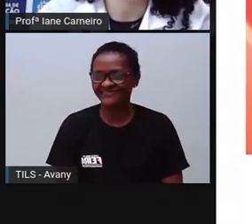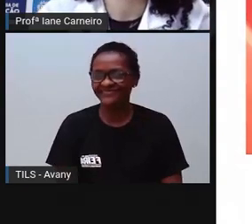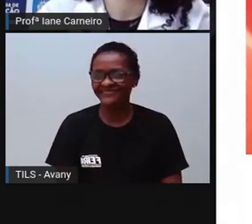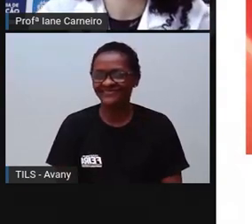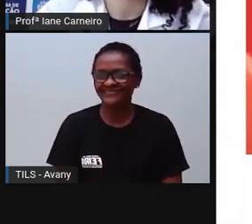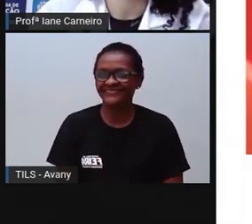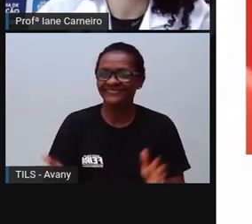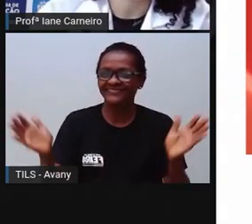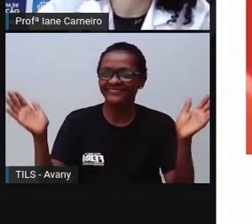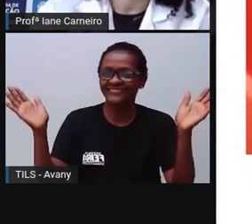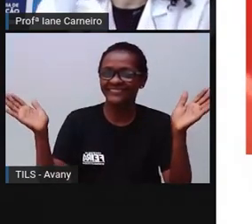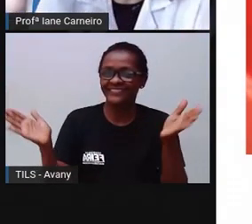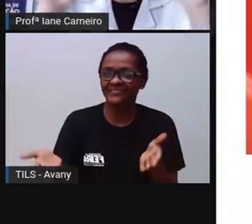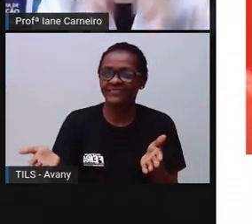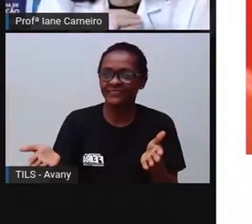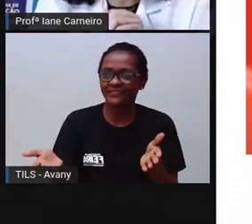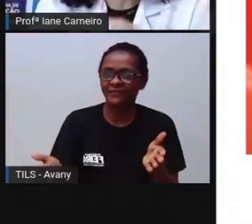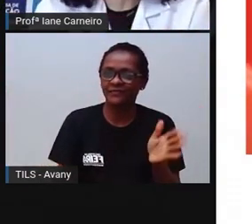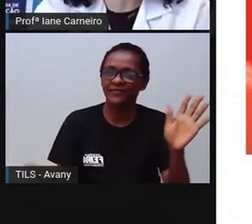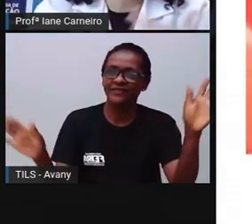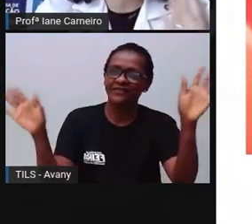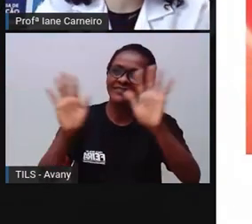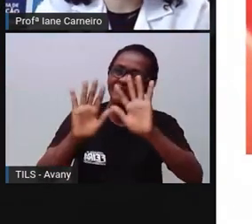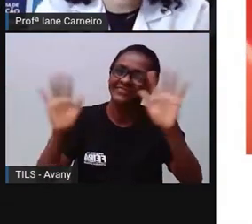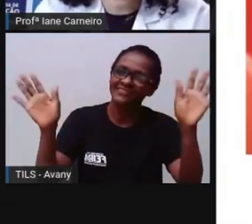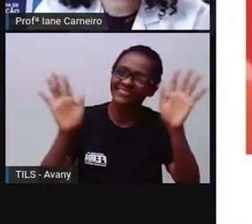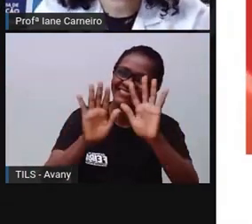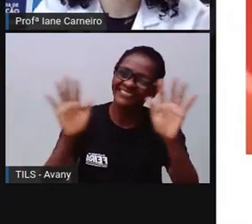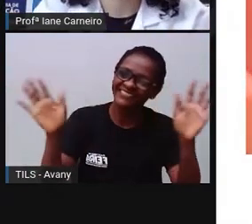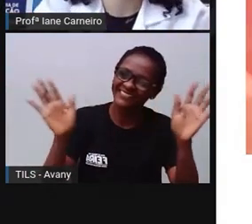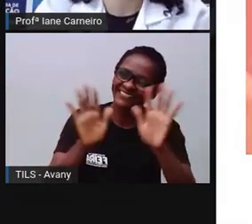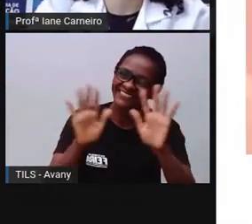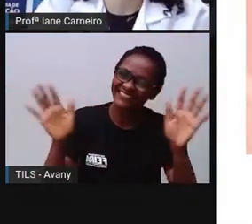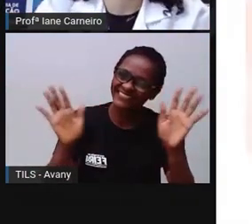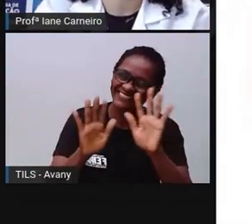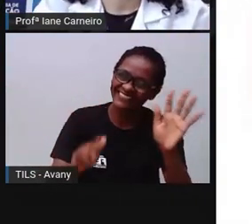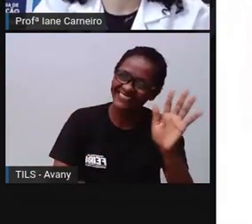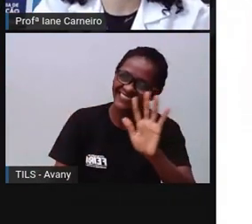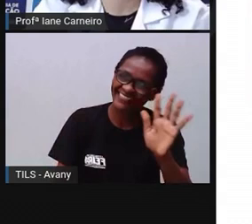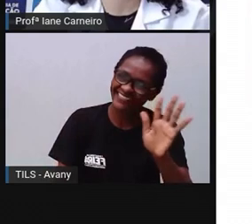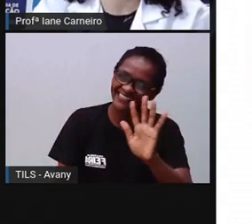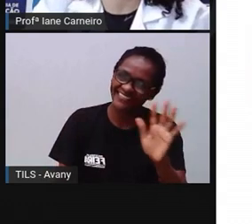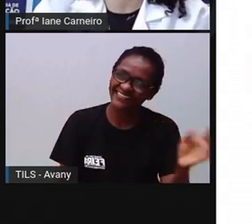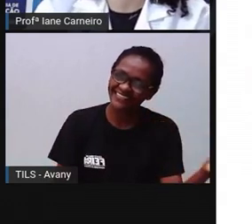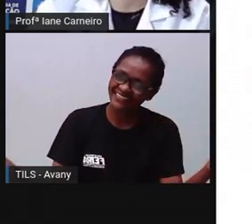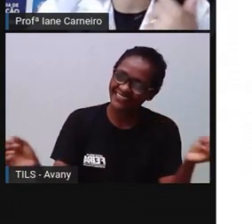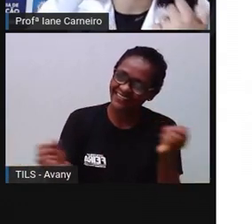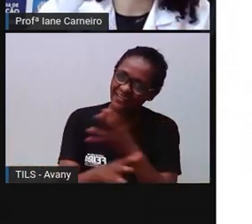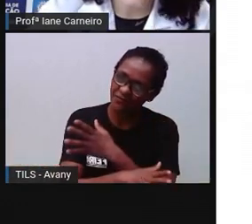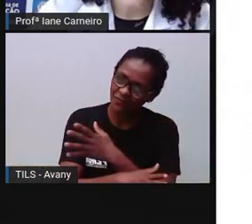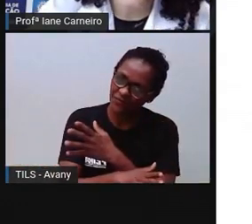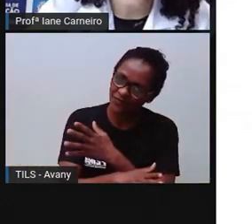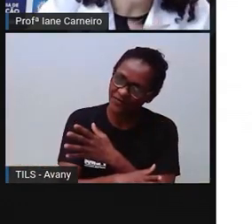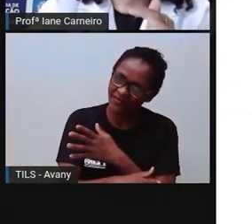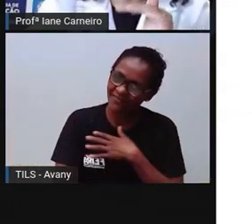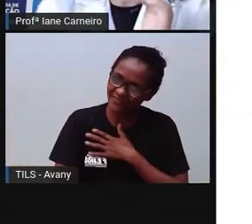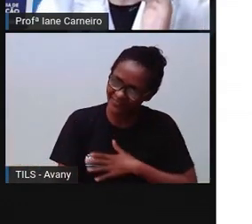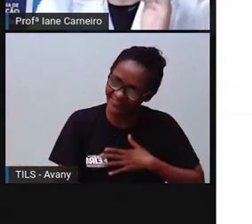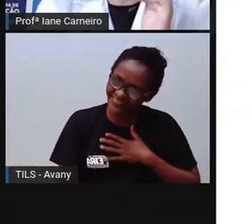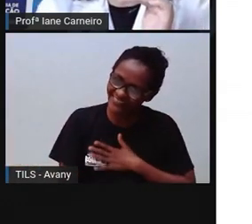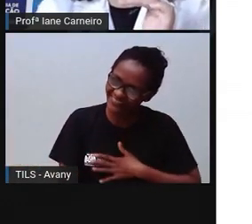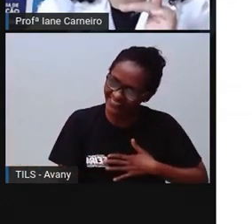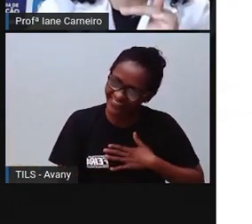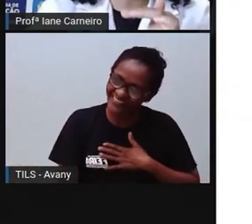nós vamos fazer pra vocês agora. Dar tchau e encerrar nossa aula de hoje. E eu espero que vocês tenham curtido, né, ó.